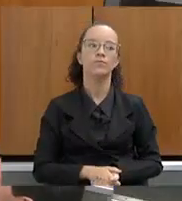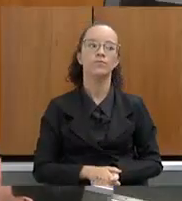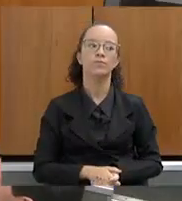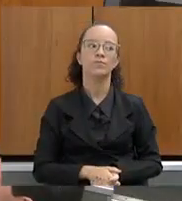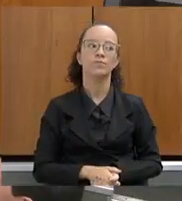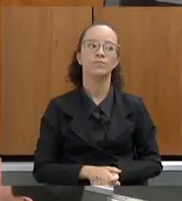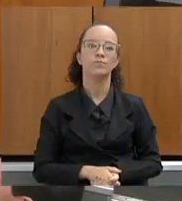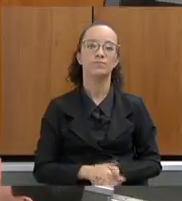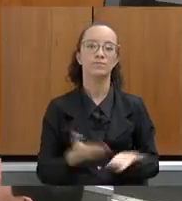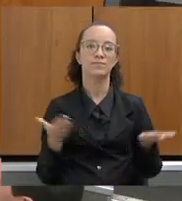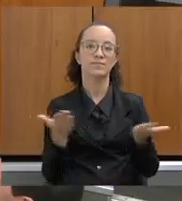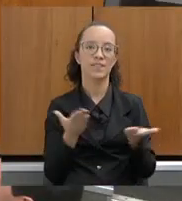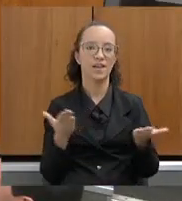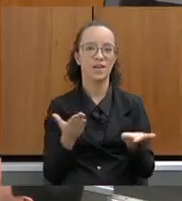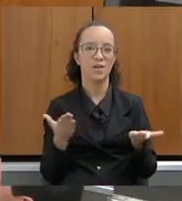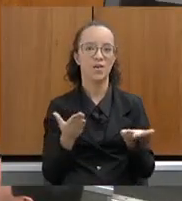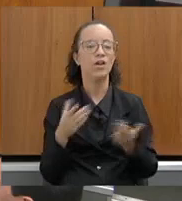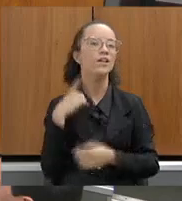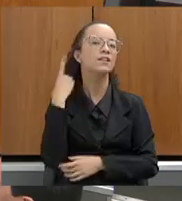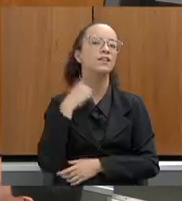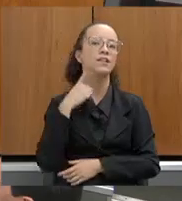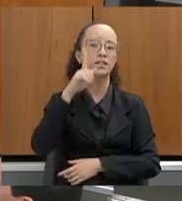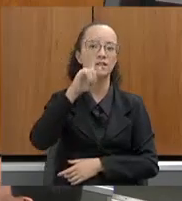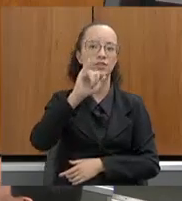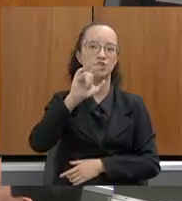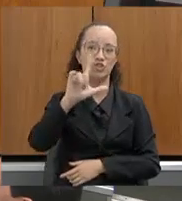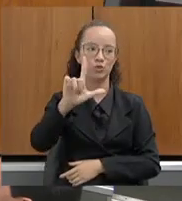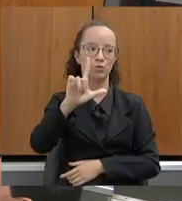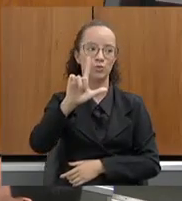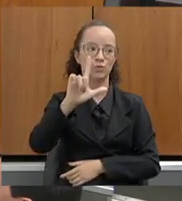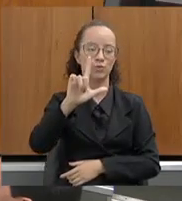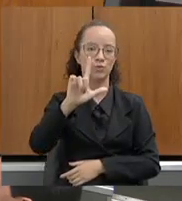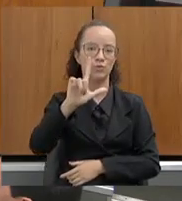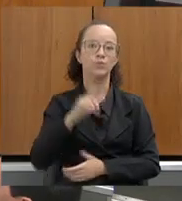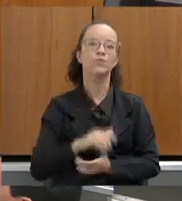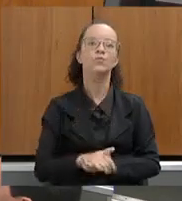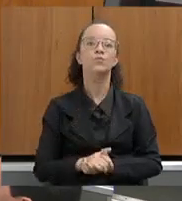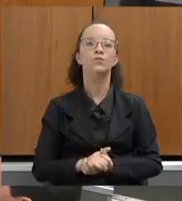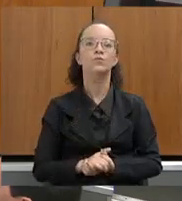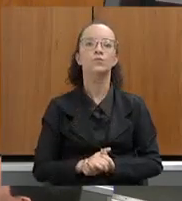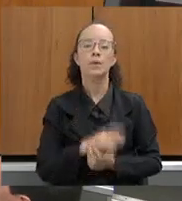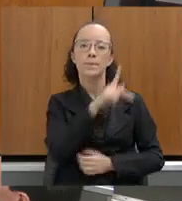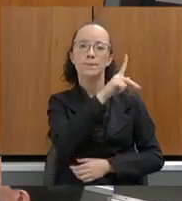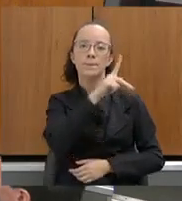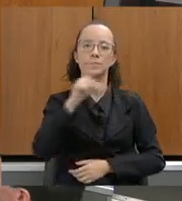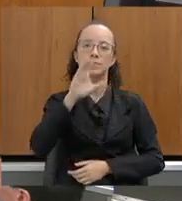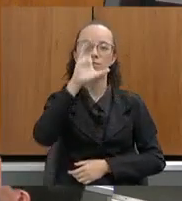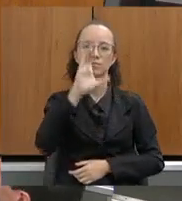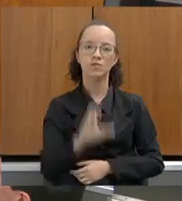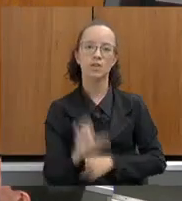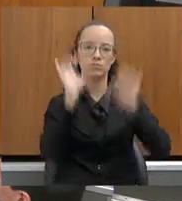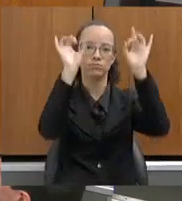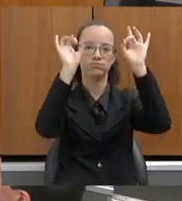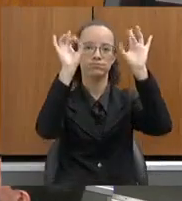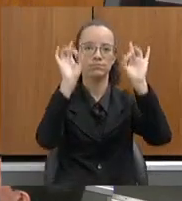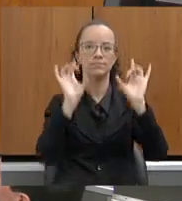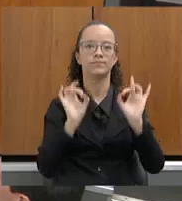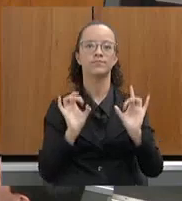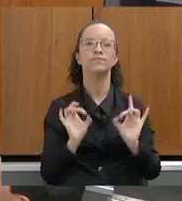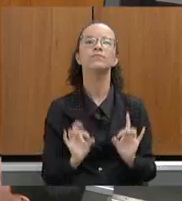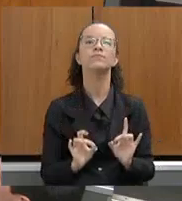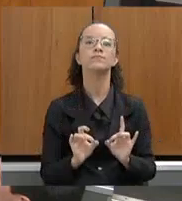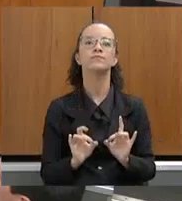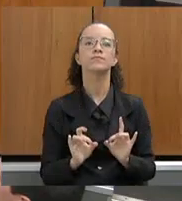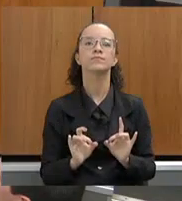Eu passo a palavra agora ao deputado Gil Pereira, as suas... Presidente da Comissão Extraordinária das